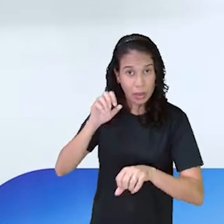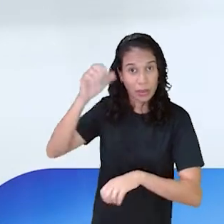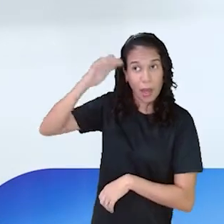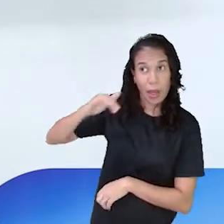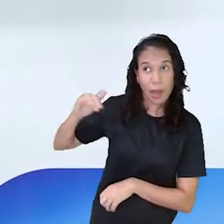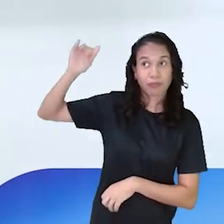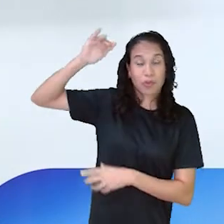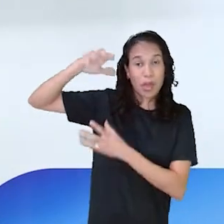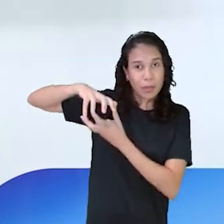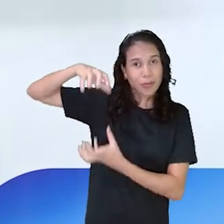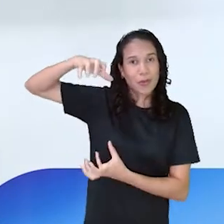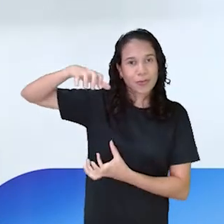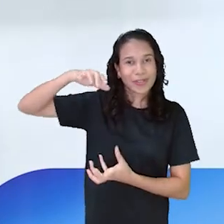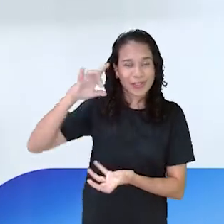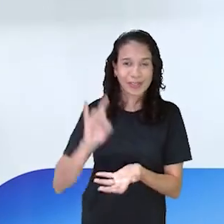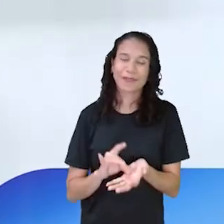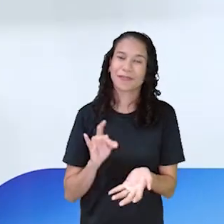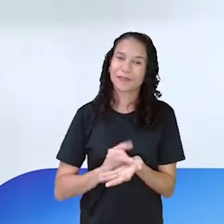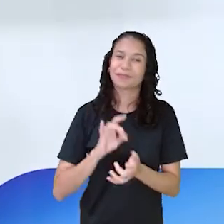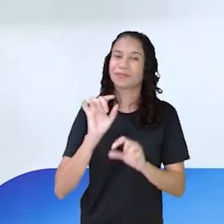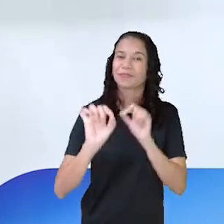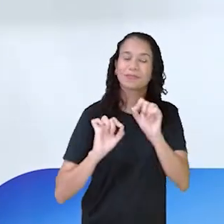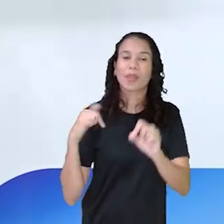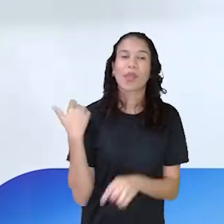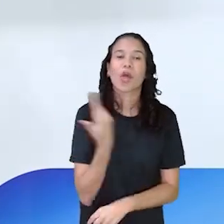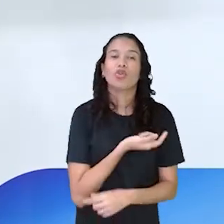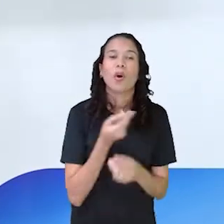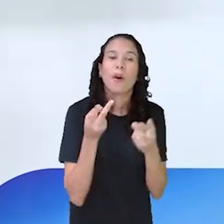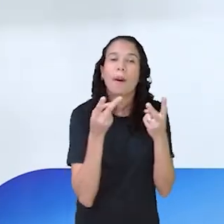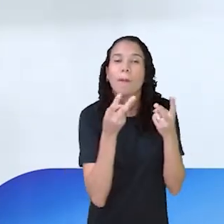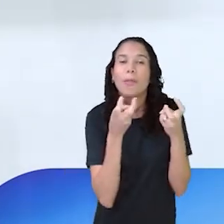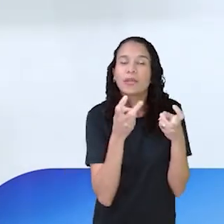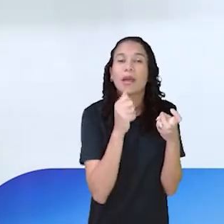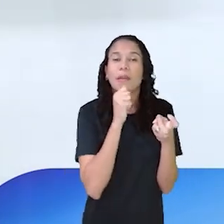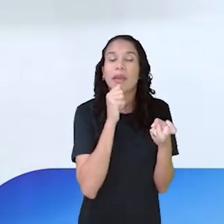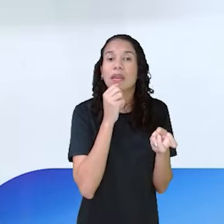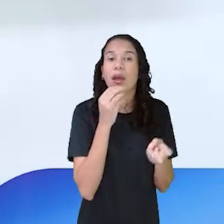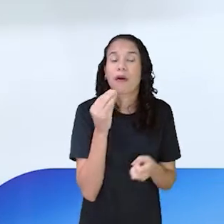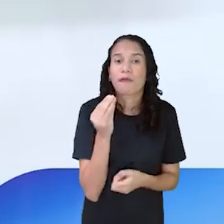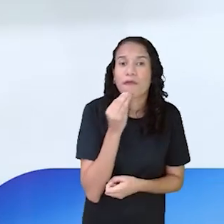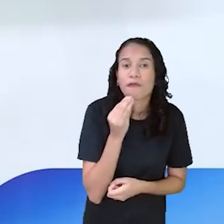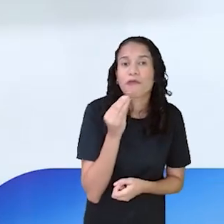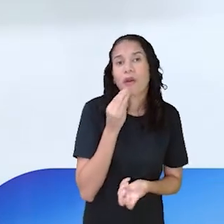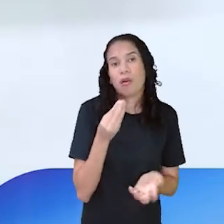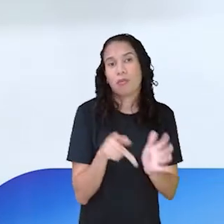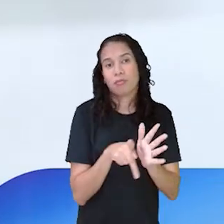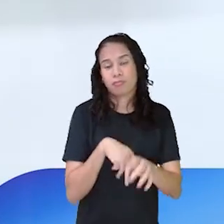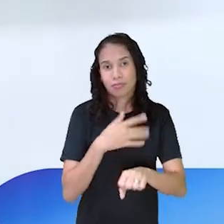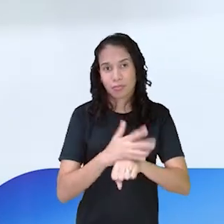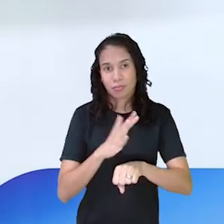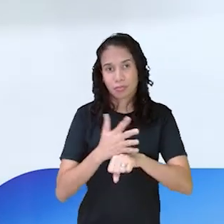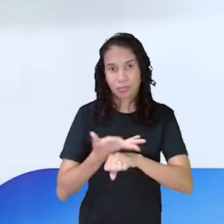idosos, né? Quando, na verdade, a gente identifica que existe uma lacuna em relação a essas habilidades.